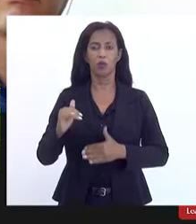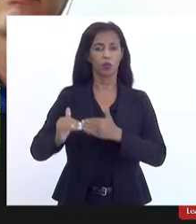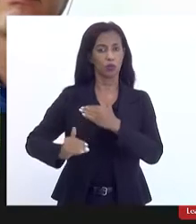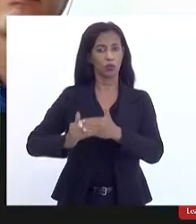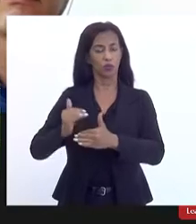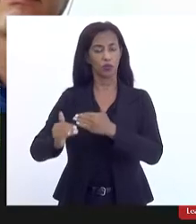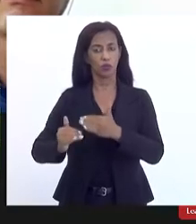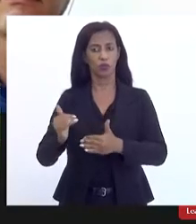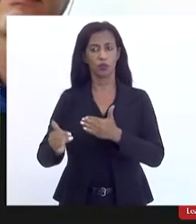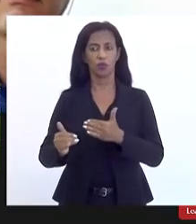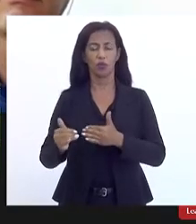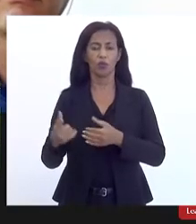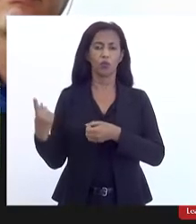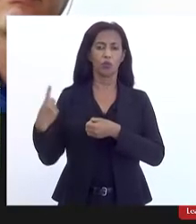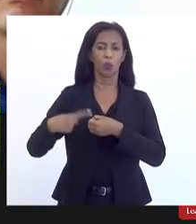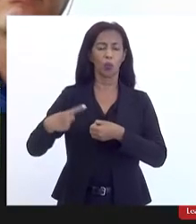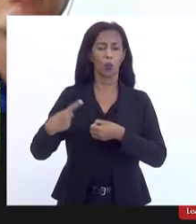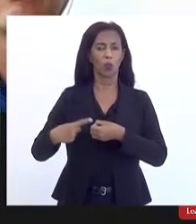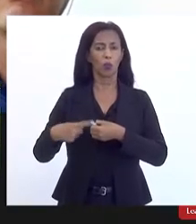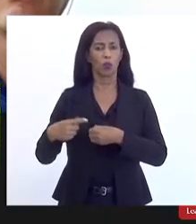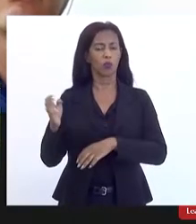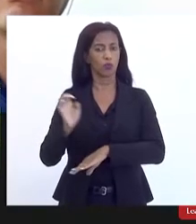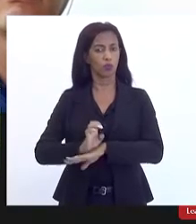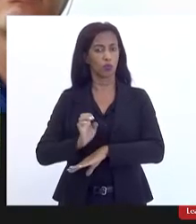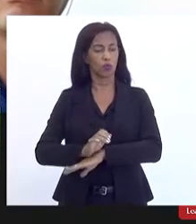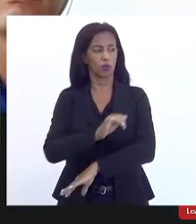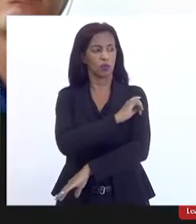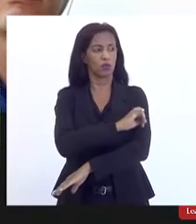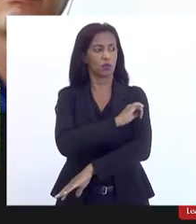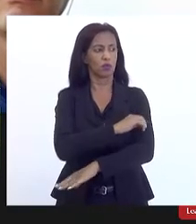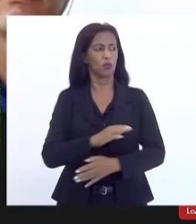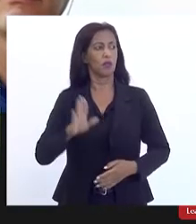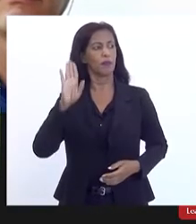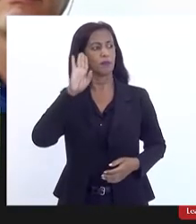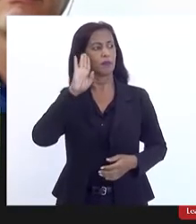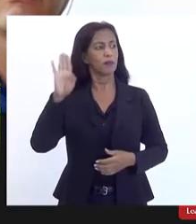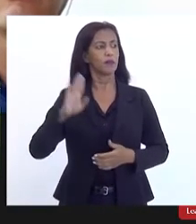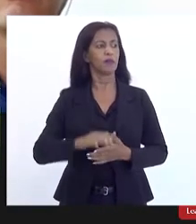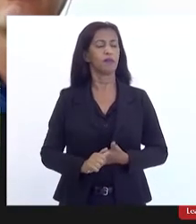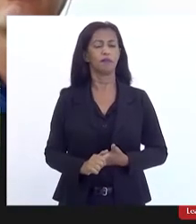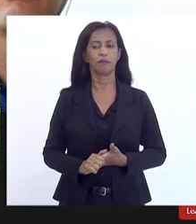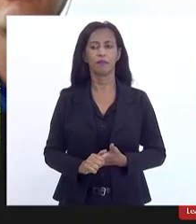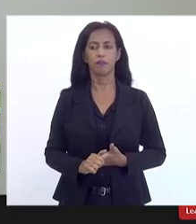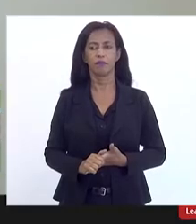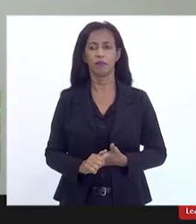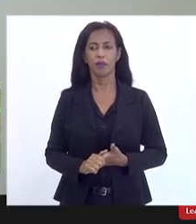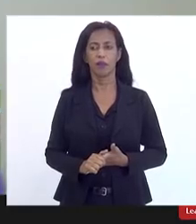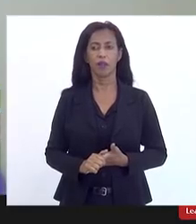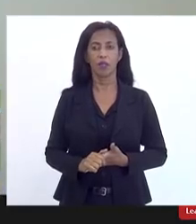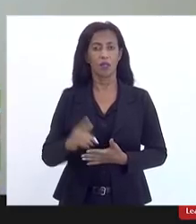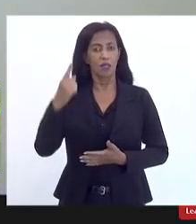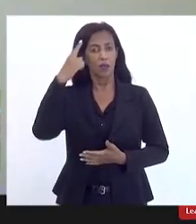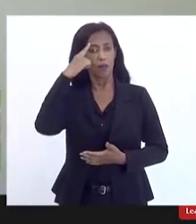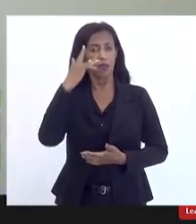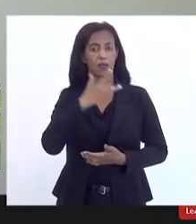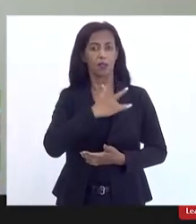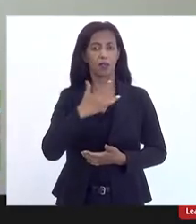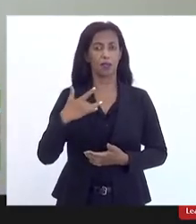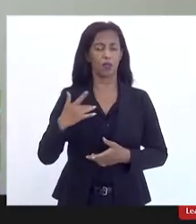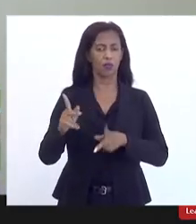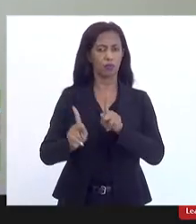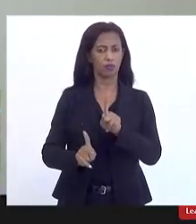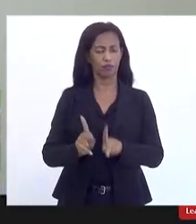dos municípios do estado do Rio de Janeiro e principalmente que reverta na saúde da população